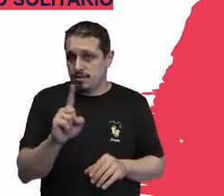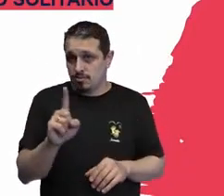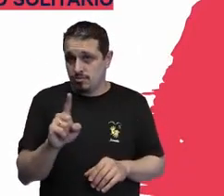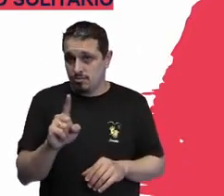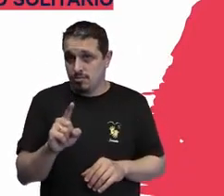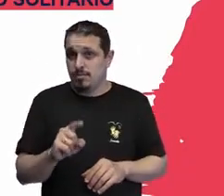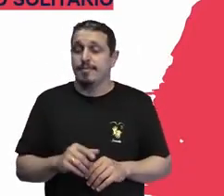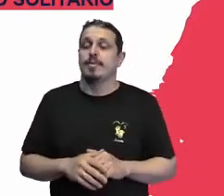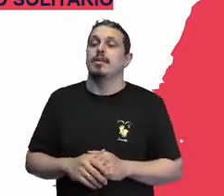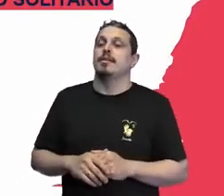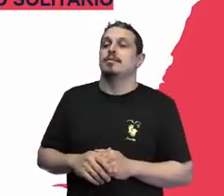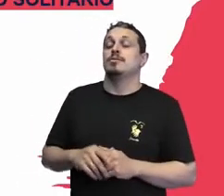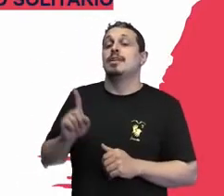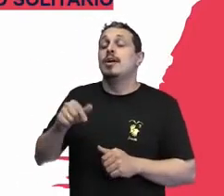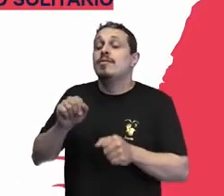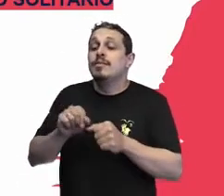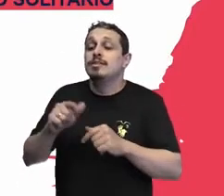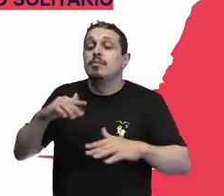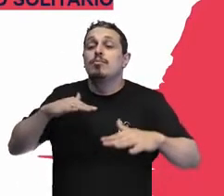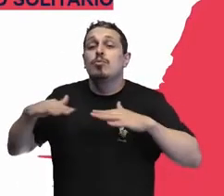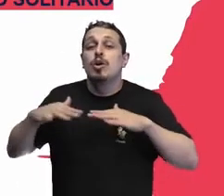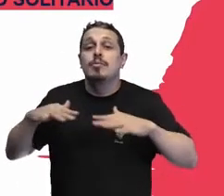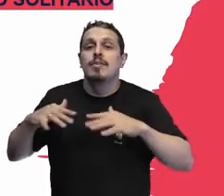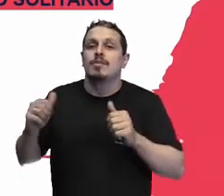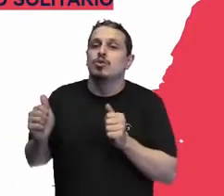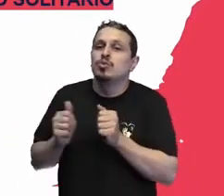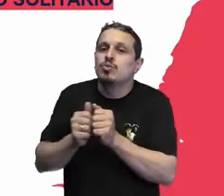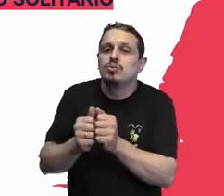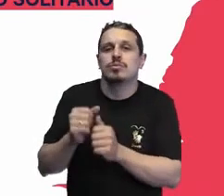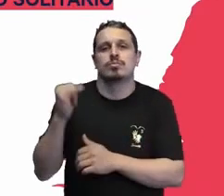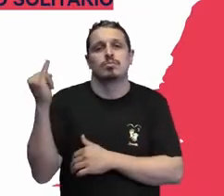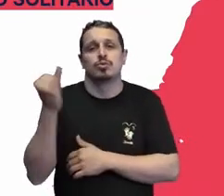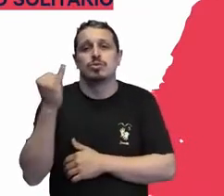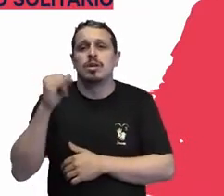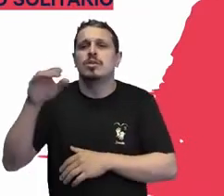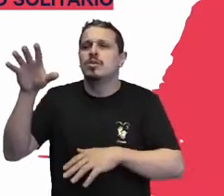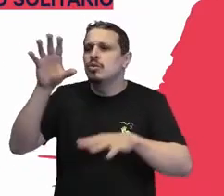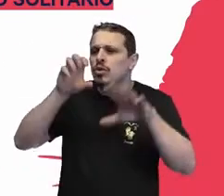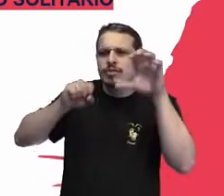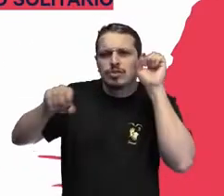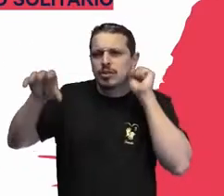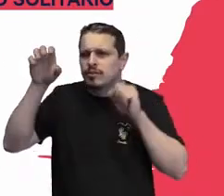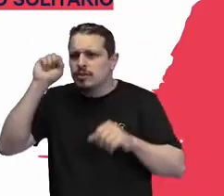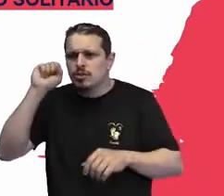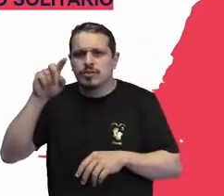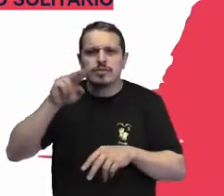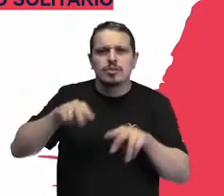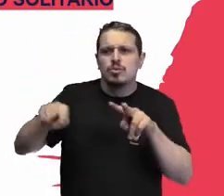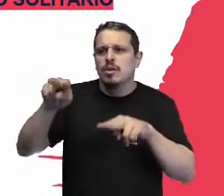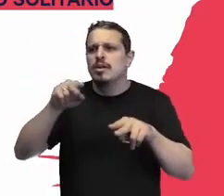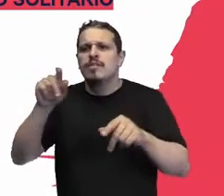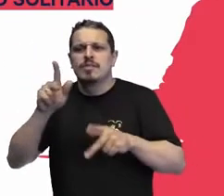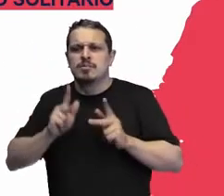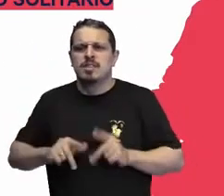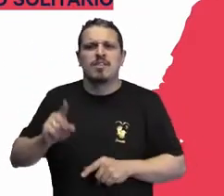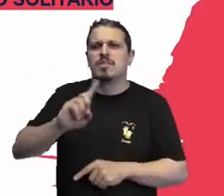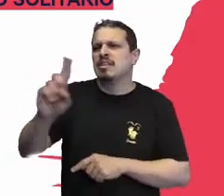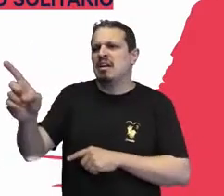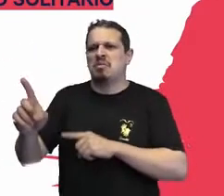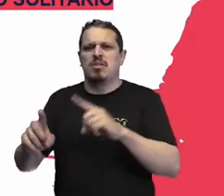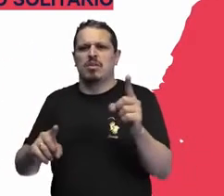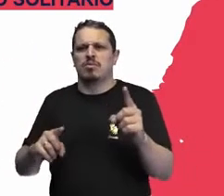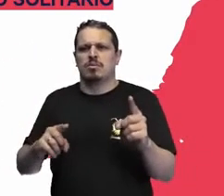da gente, para nós foi muito importante. A gente ouvindo, aí sim, sabe? É tanto não que você escuta. é